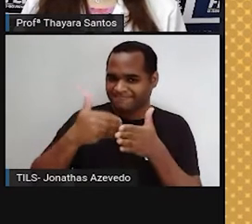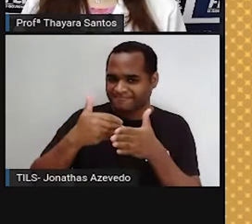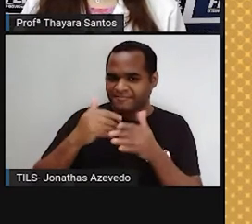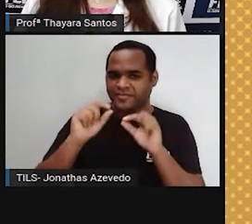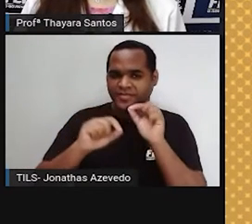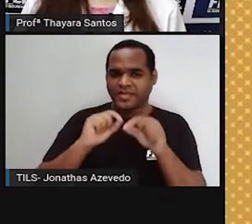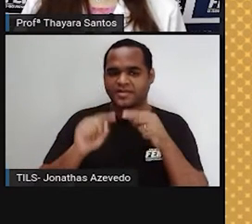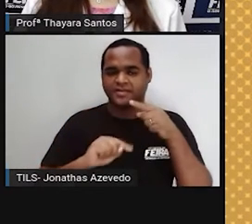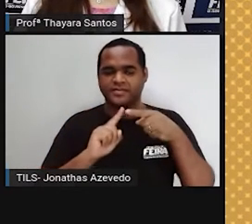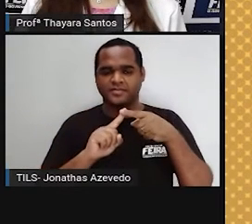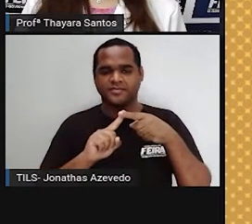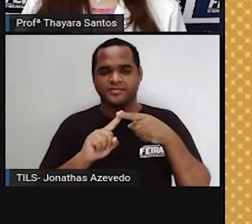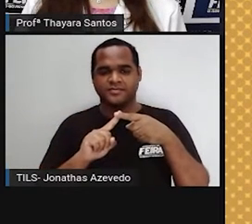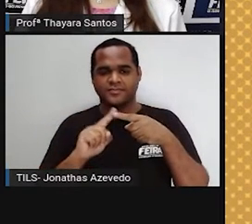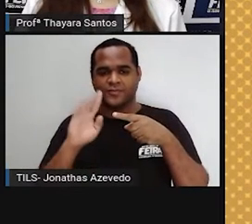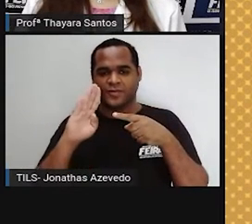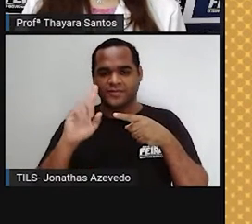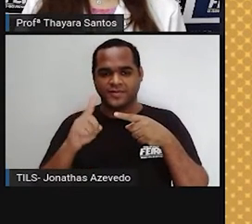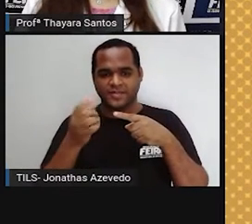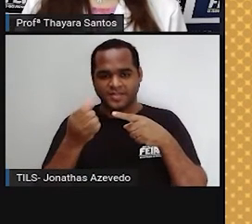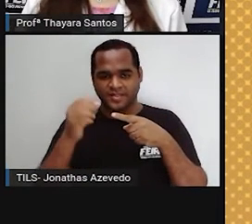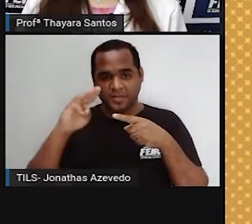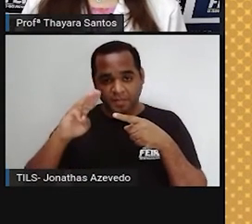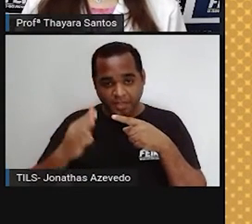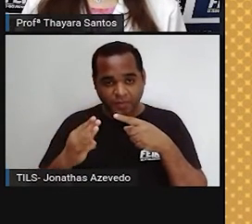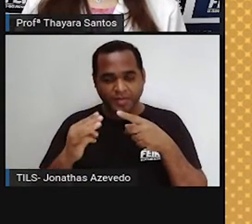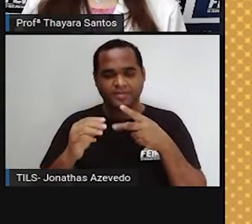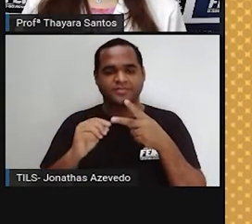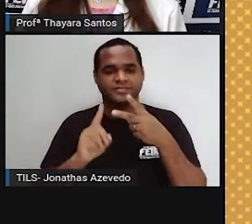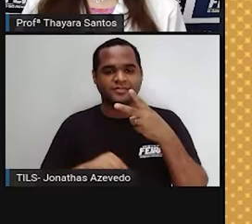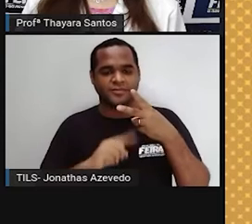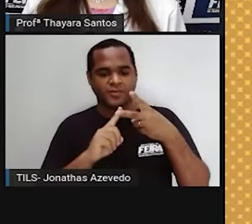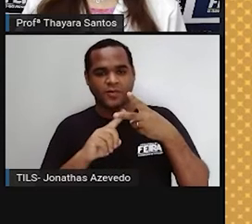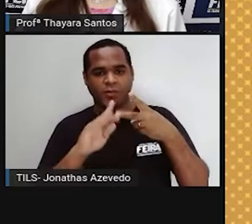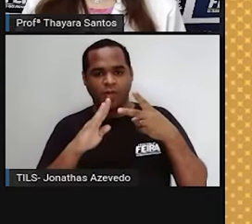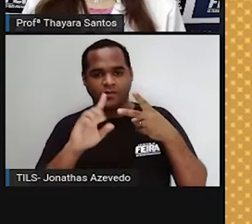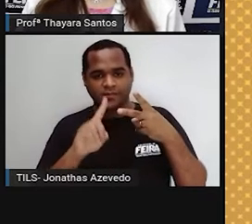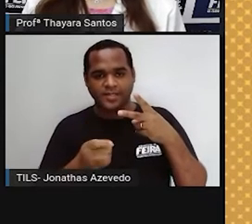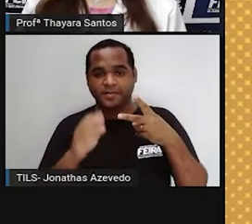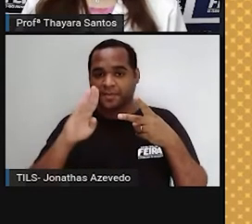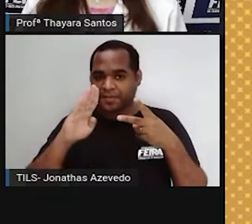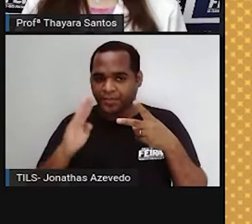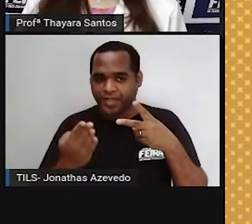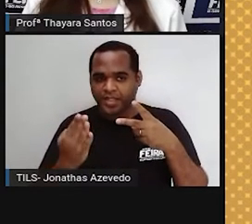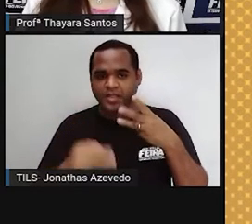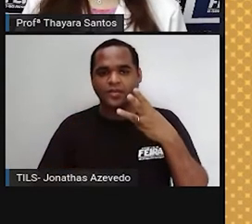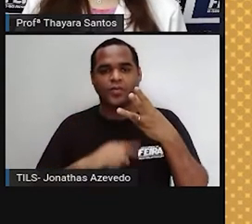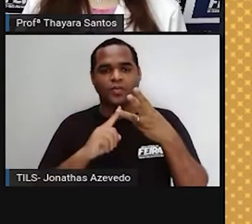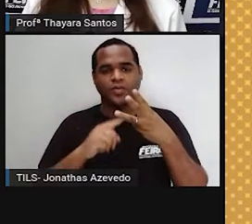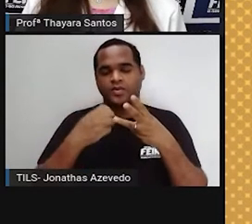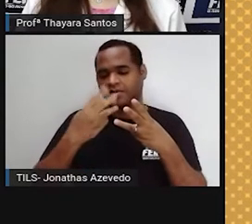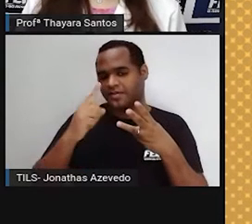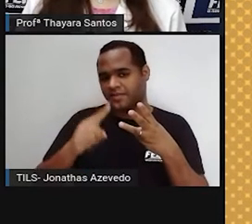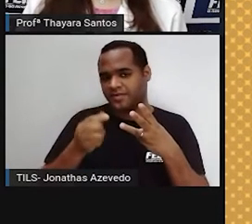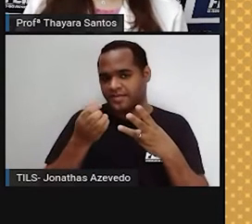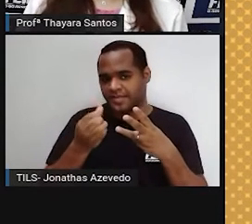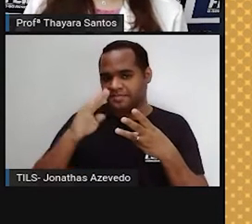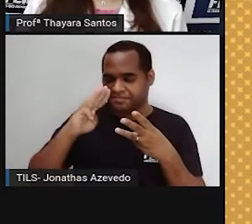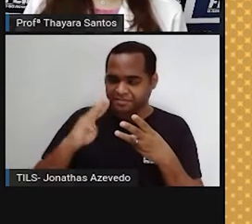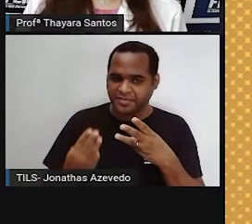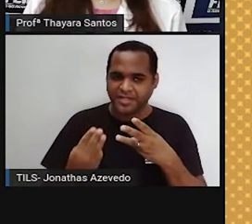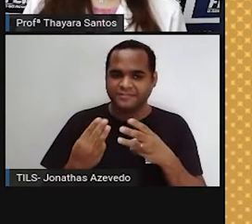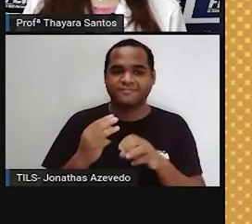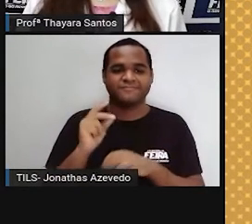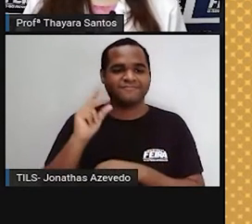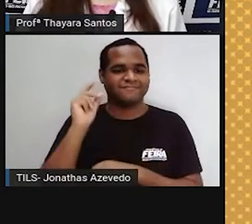Letra A. 4,6 milhões de anos. 4,6 bilhões de anos. Ou 13,6 milhões de